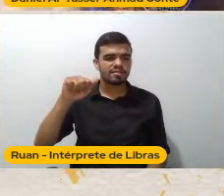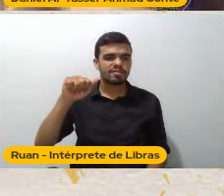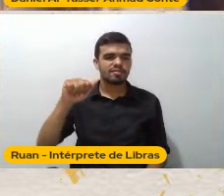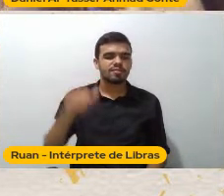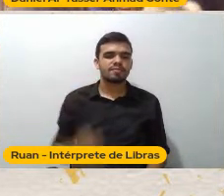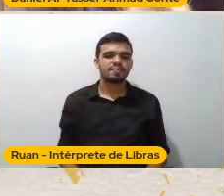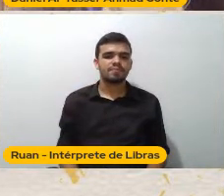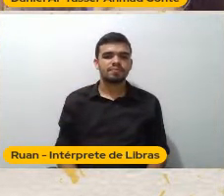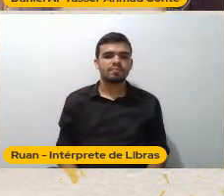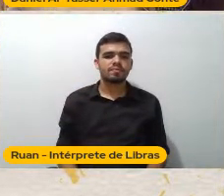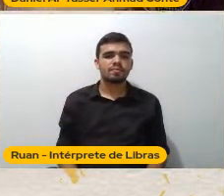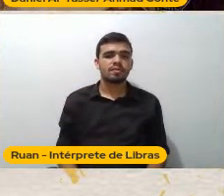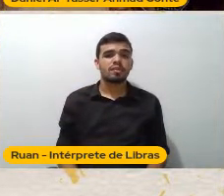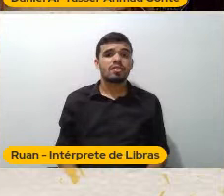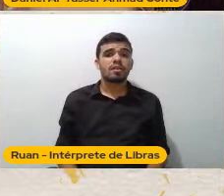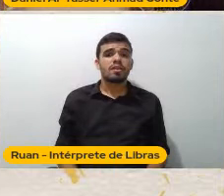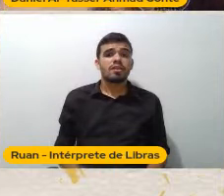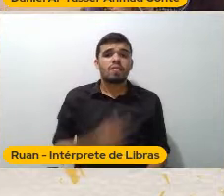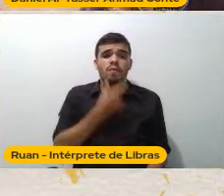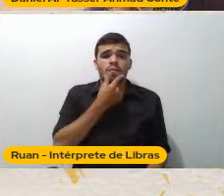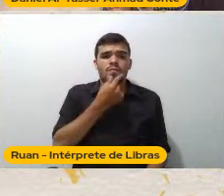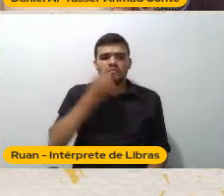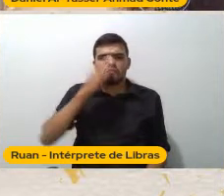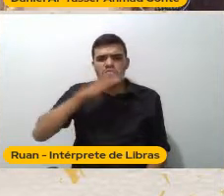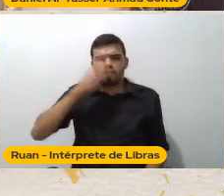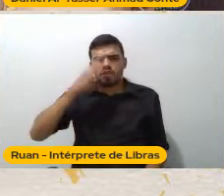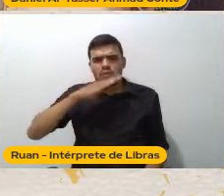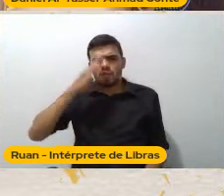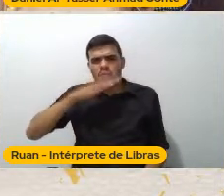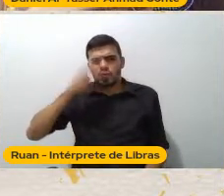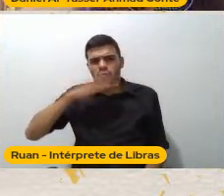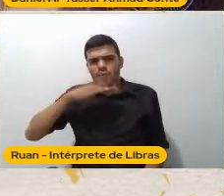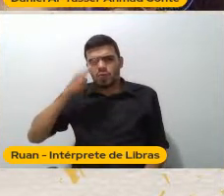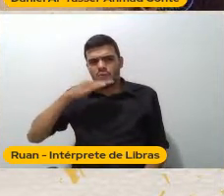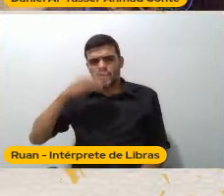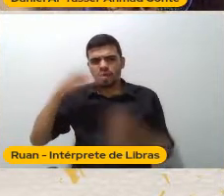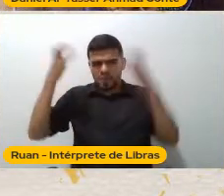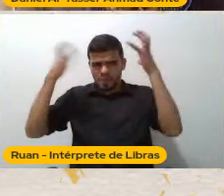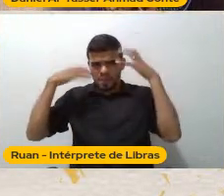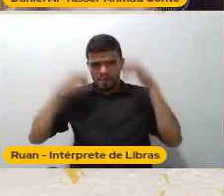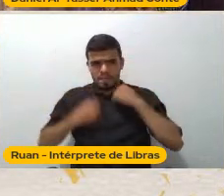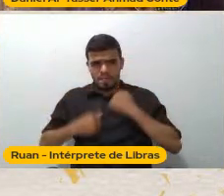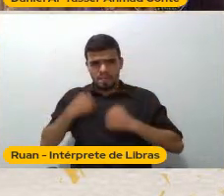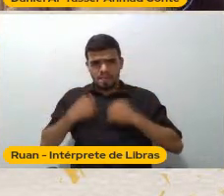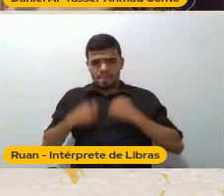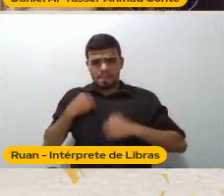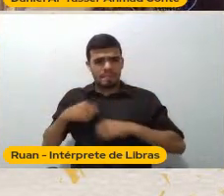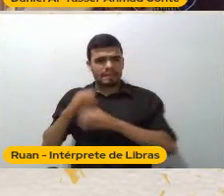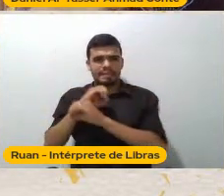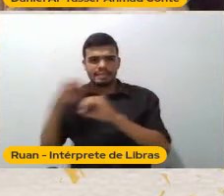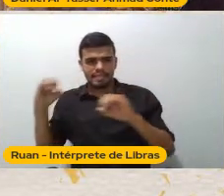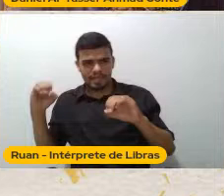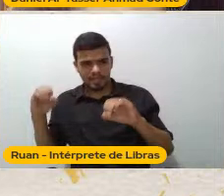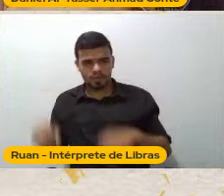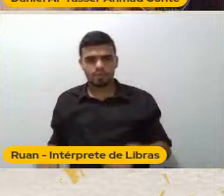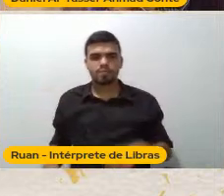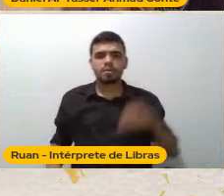Fedorento Que não toma banho De uma dentuça Que todo mundo Tira onda E ela bate Em todo mundo Com o seu coelho